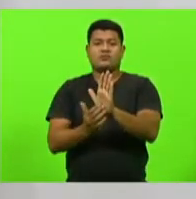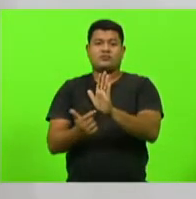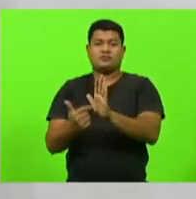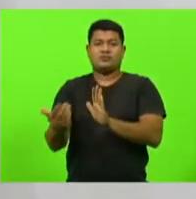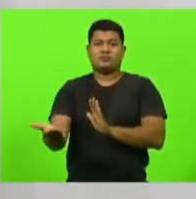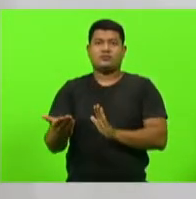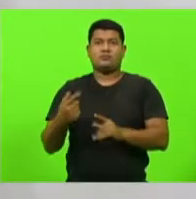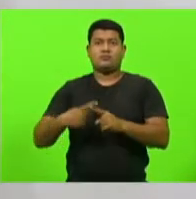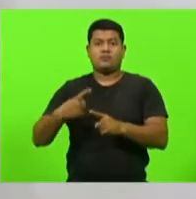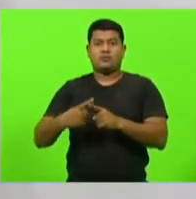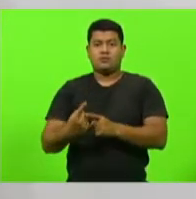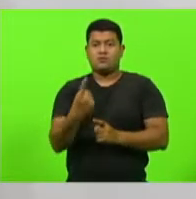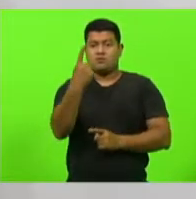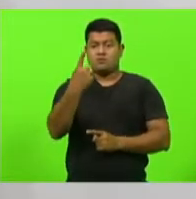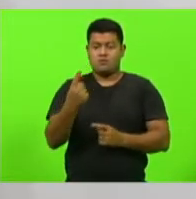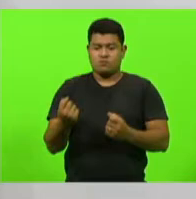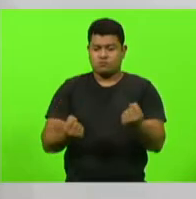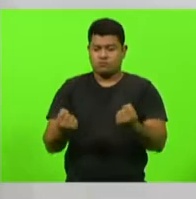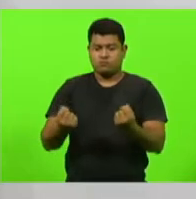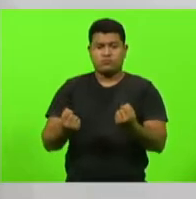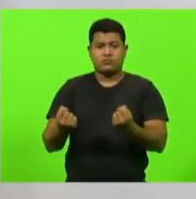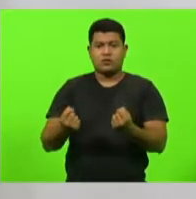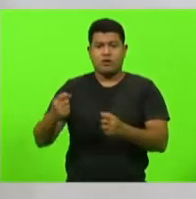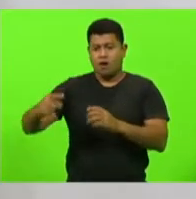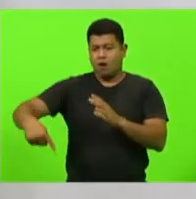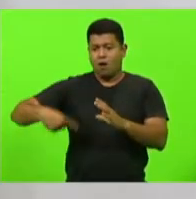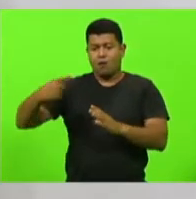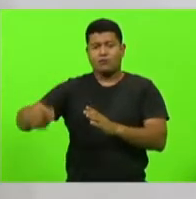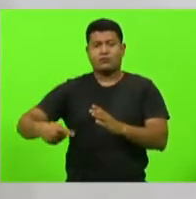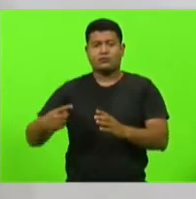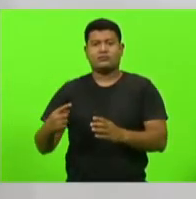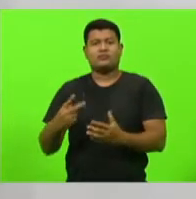de trânsito. O sujeito estava com os papéis,